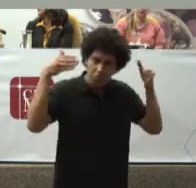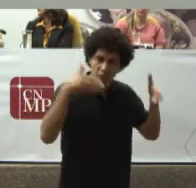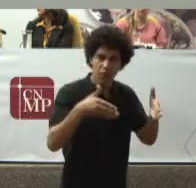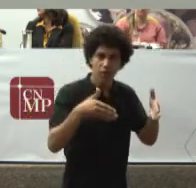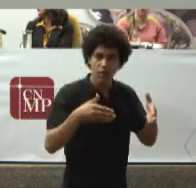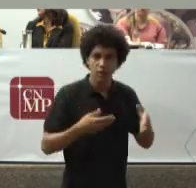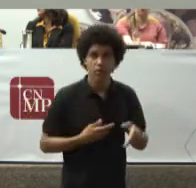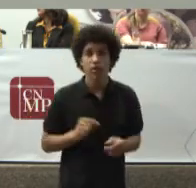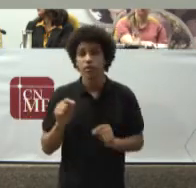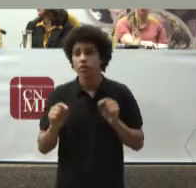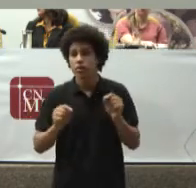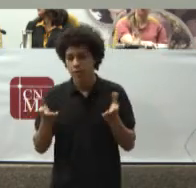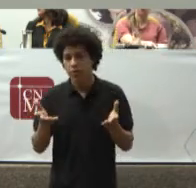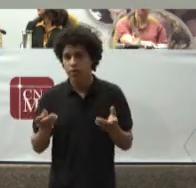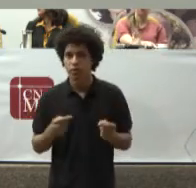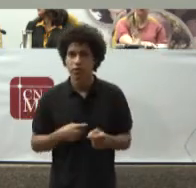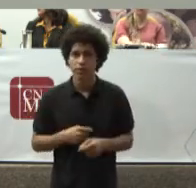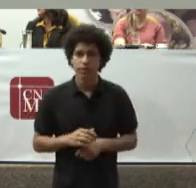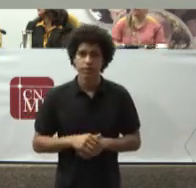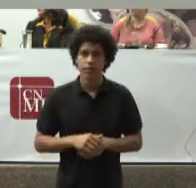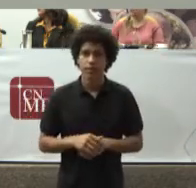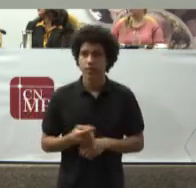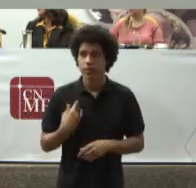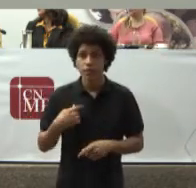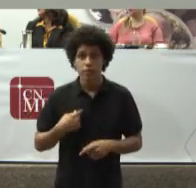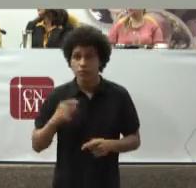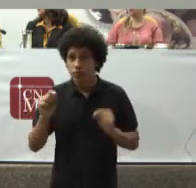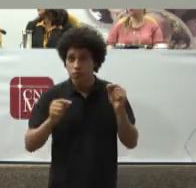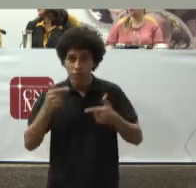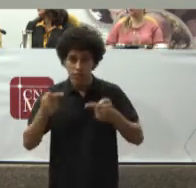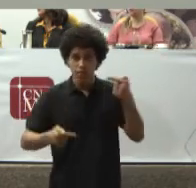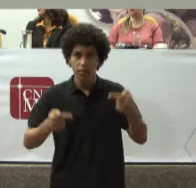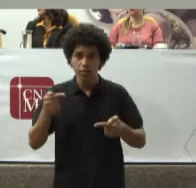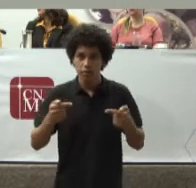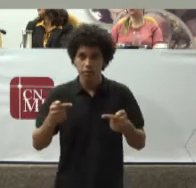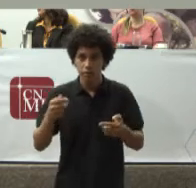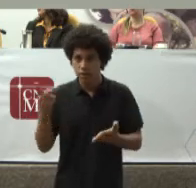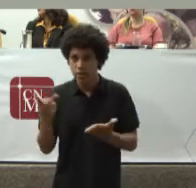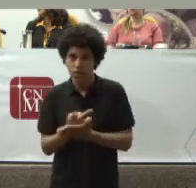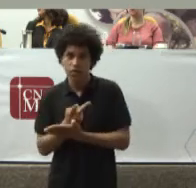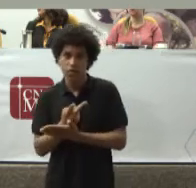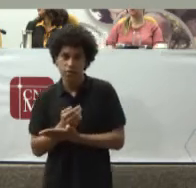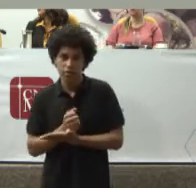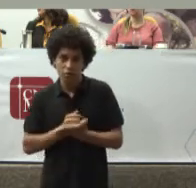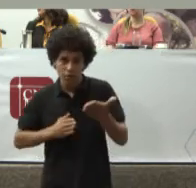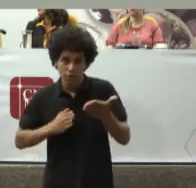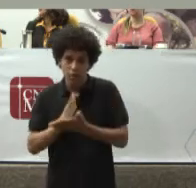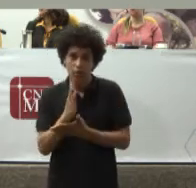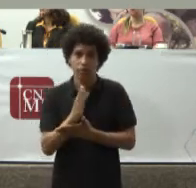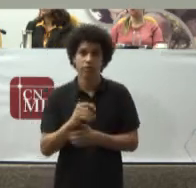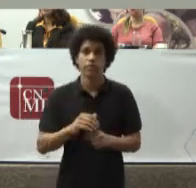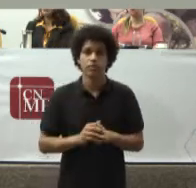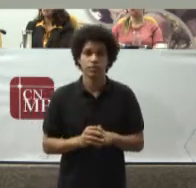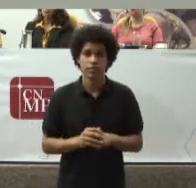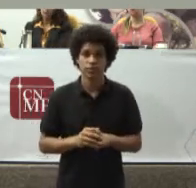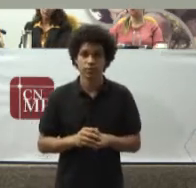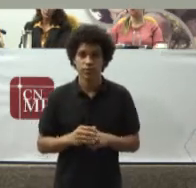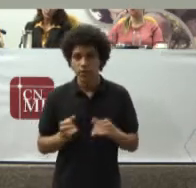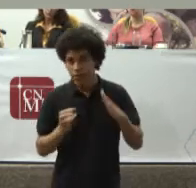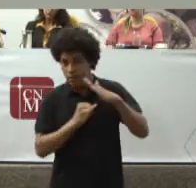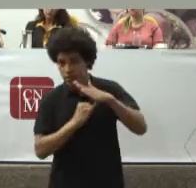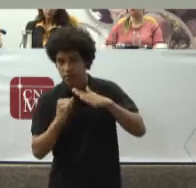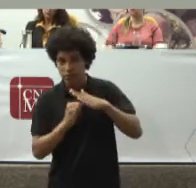qualificado Pelos debates Que precederam A aprovação E a instituição De um capítulo Da